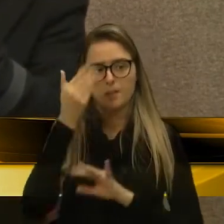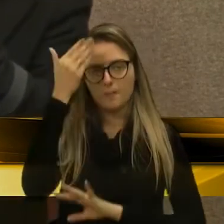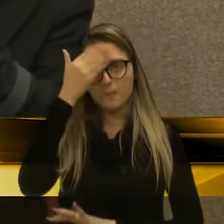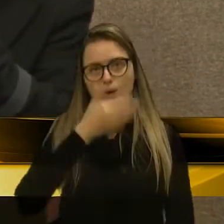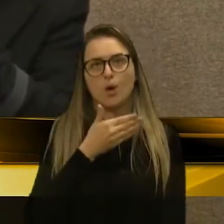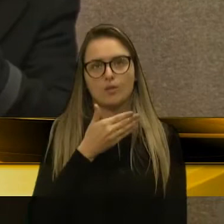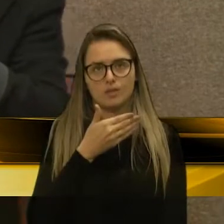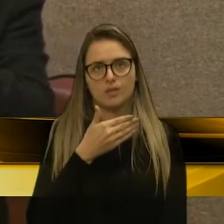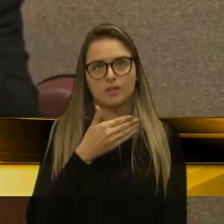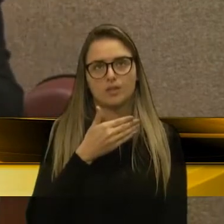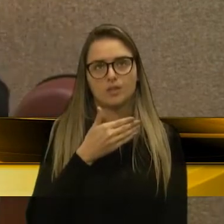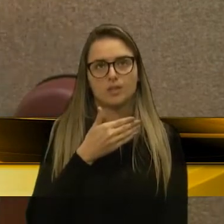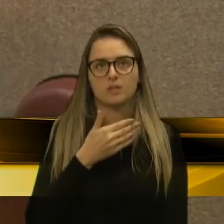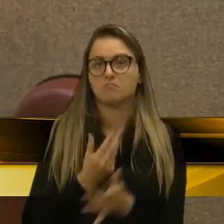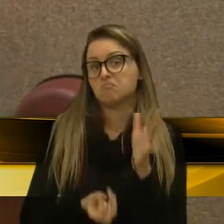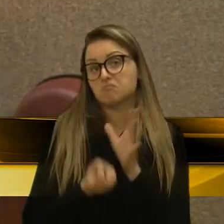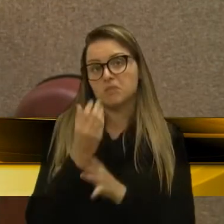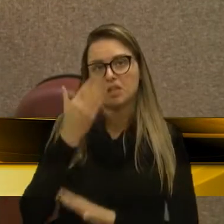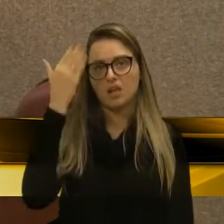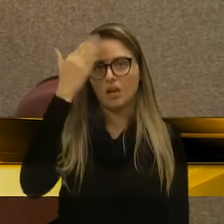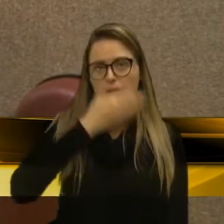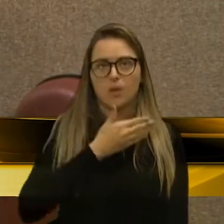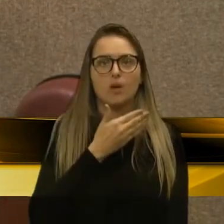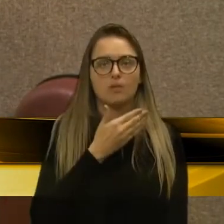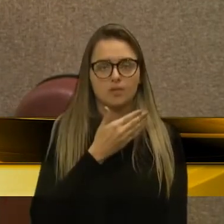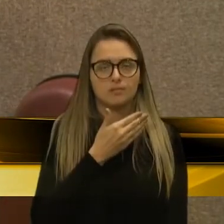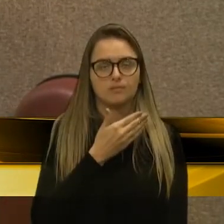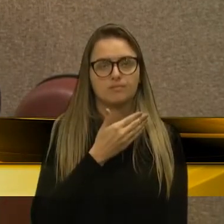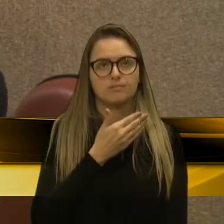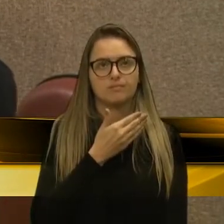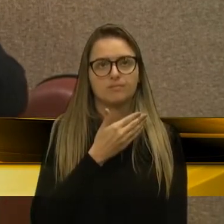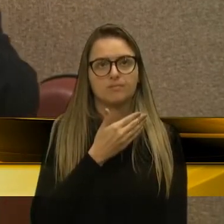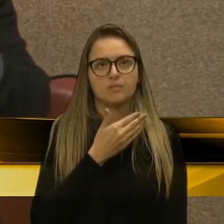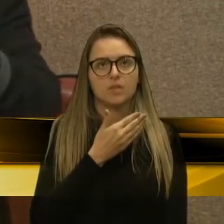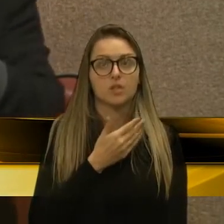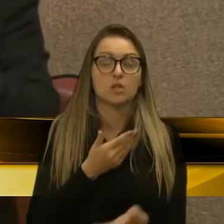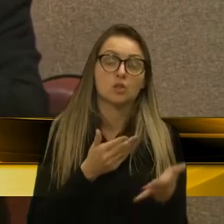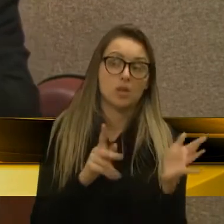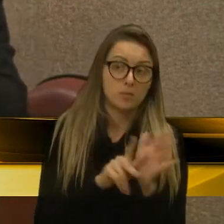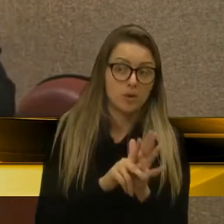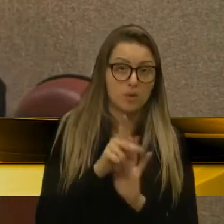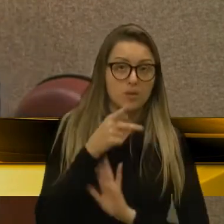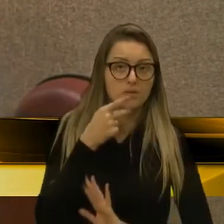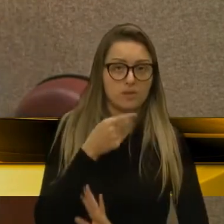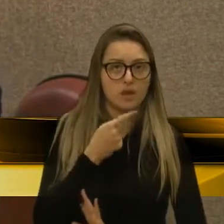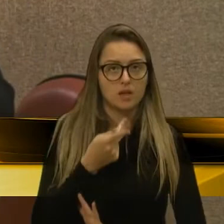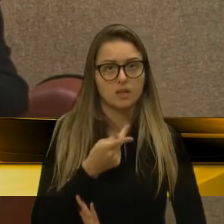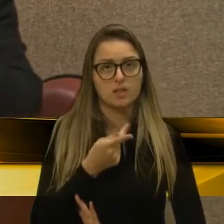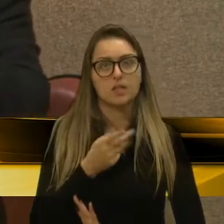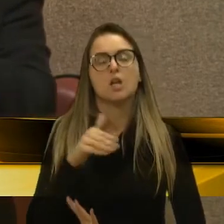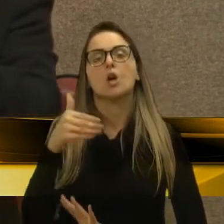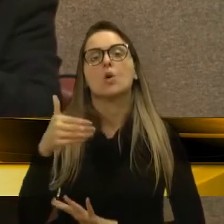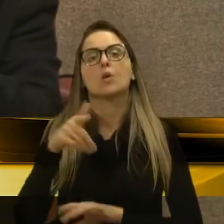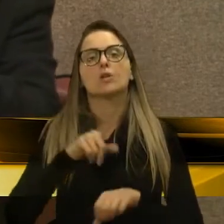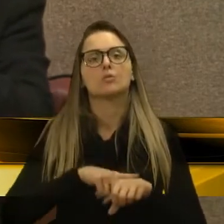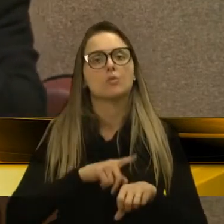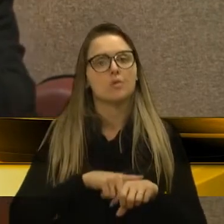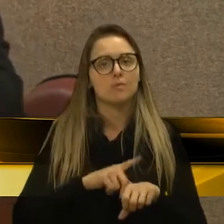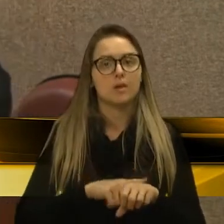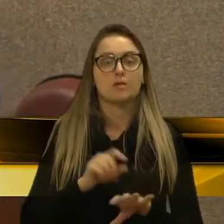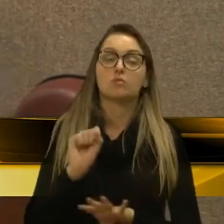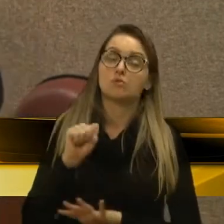produzir provas, né, de suas alegações. Naquele momento, sim,